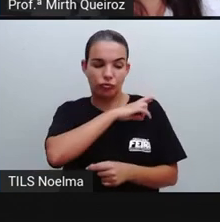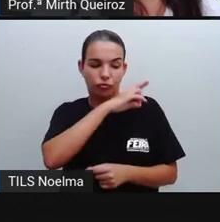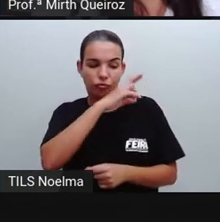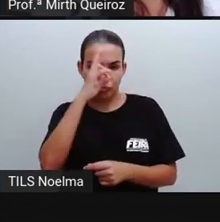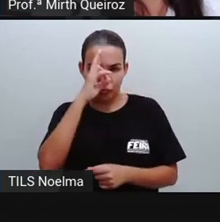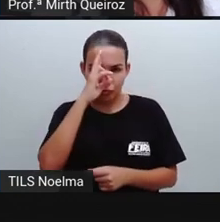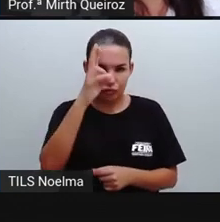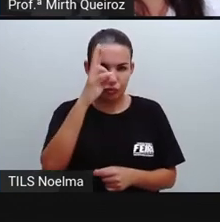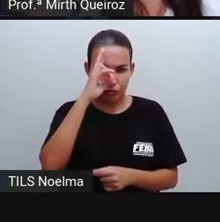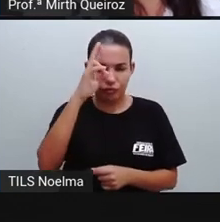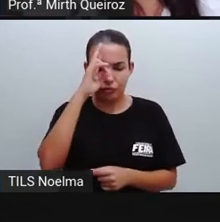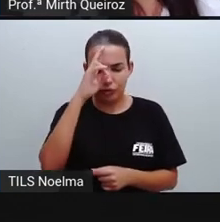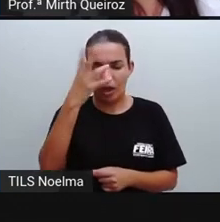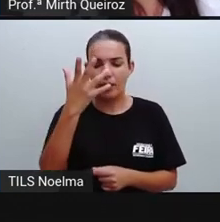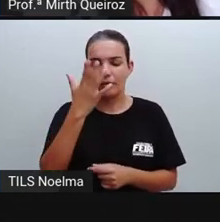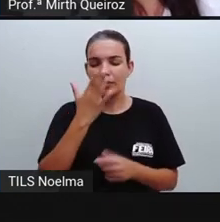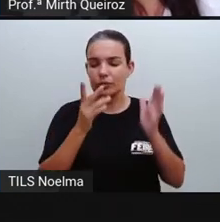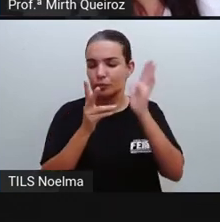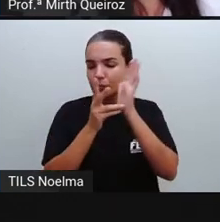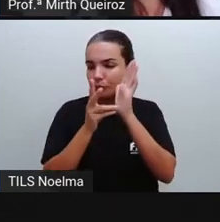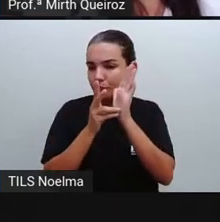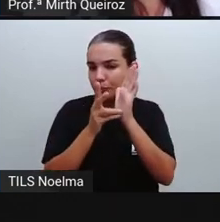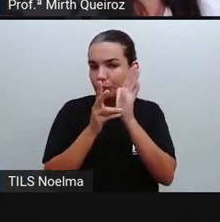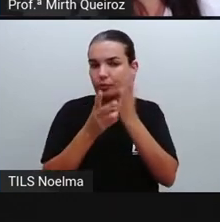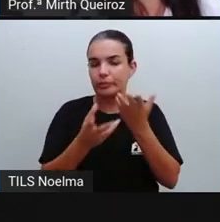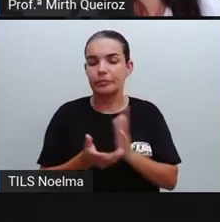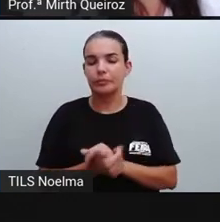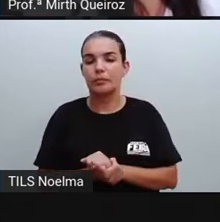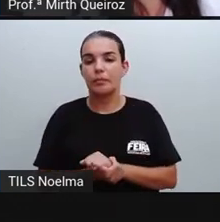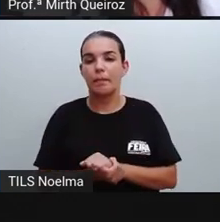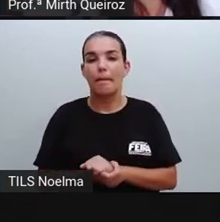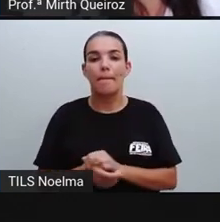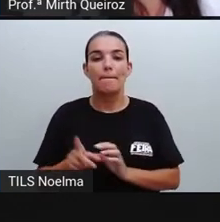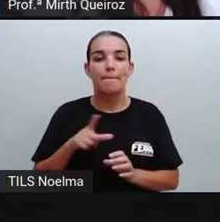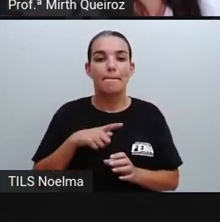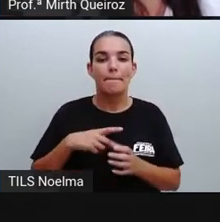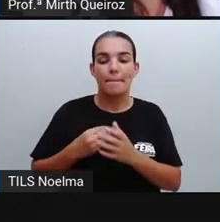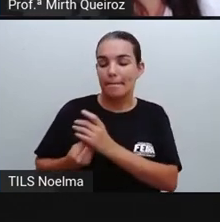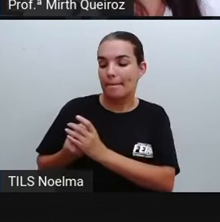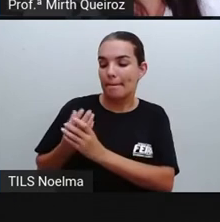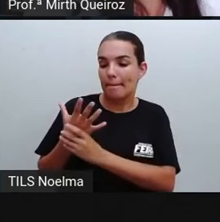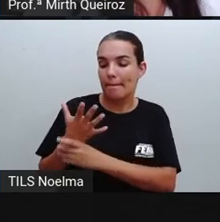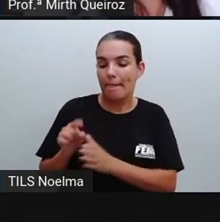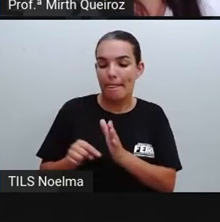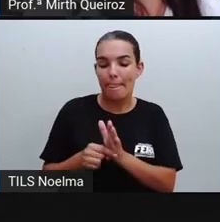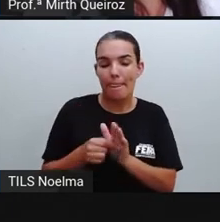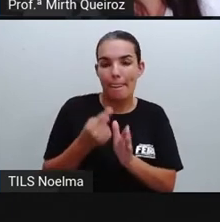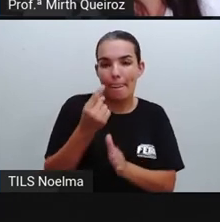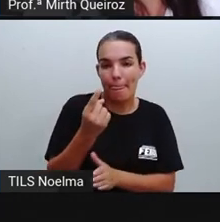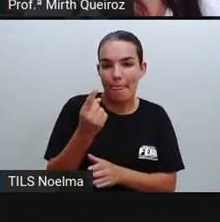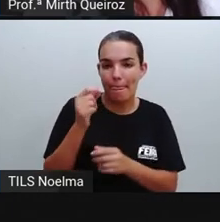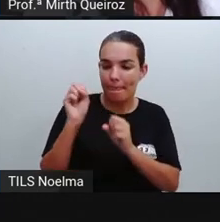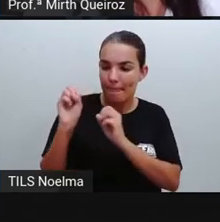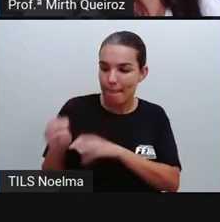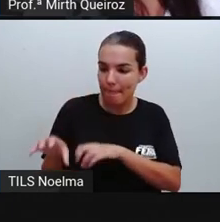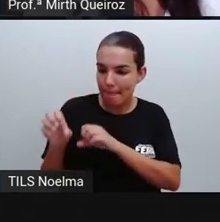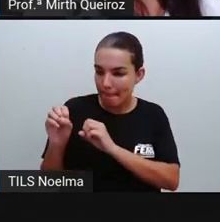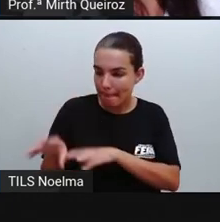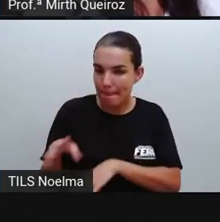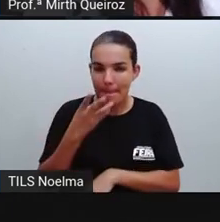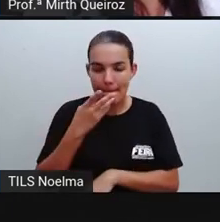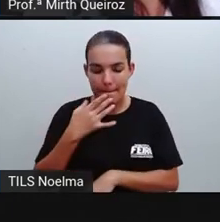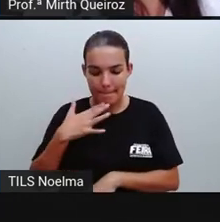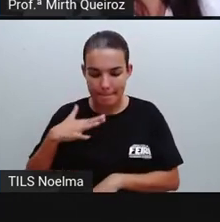o objetivo das lendas indígenas, a sua origem veio aí primeiramente para poder tentar educar e